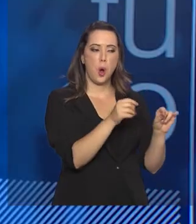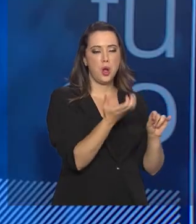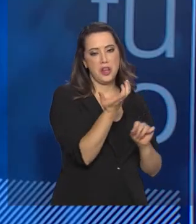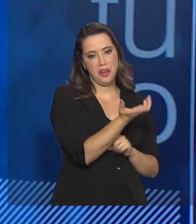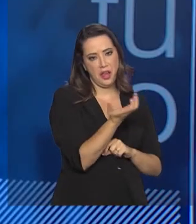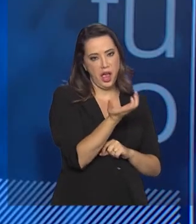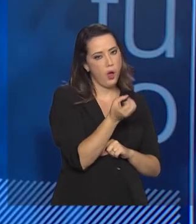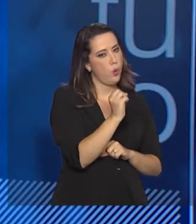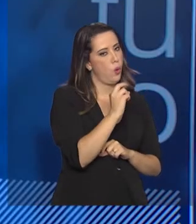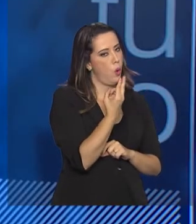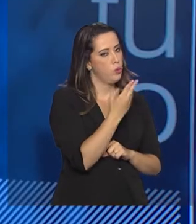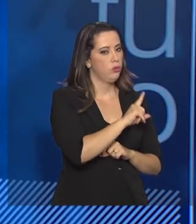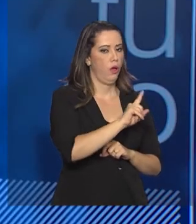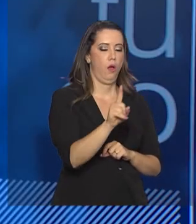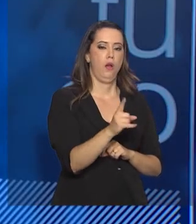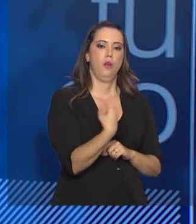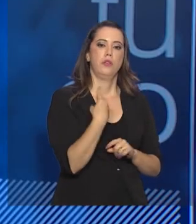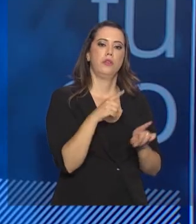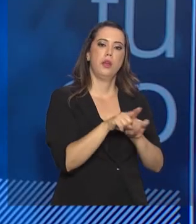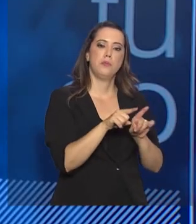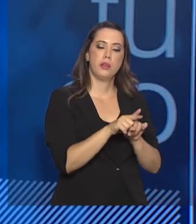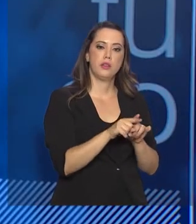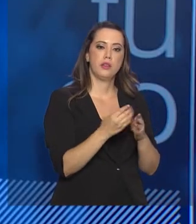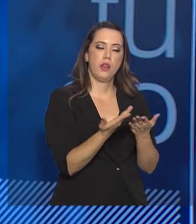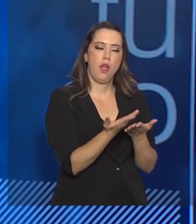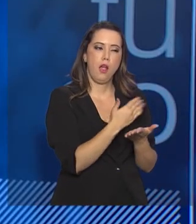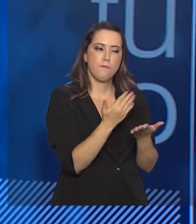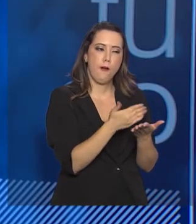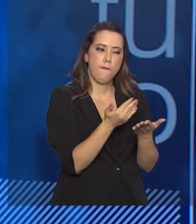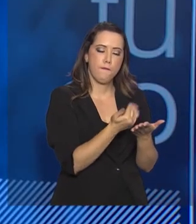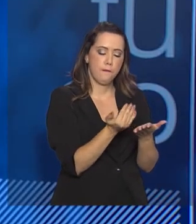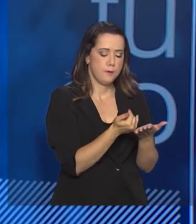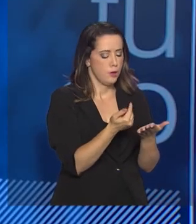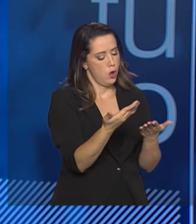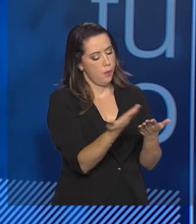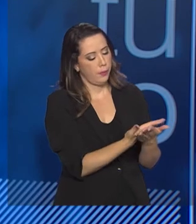Tivemos a folha de rascunho, vai ter também a folha de rascunho no final da prova.